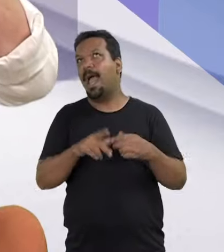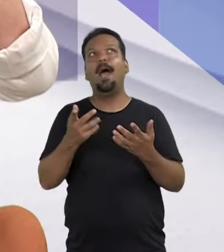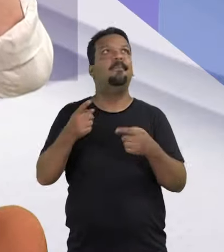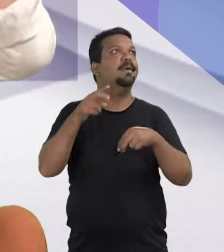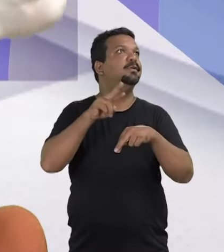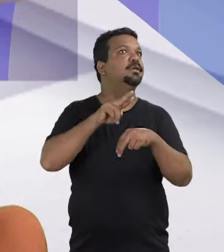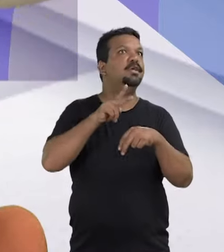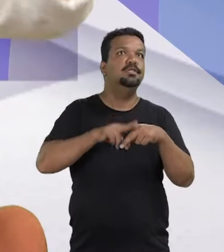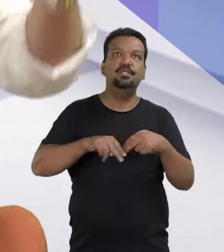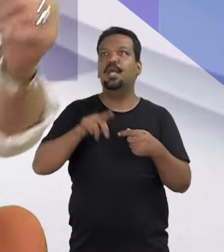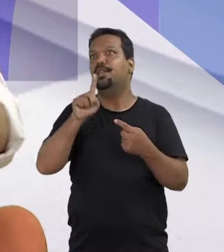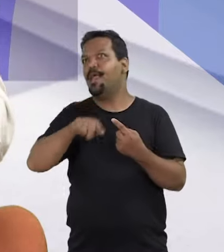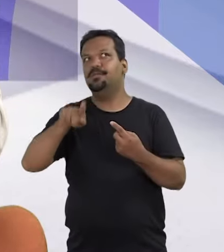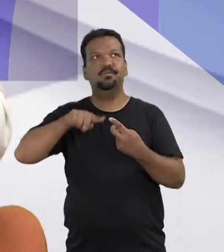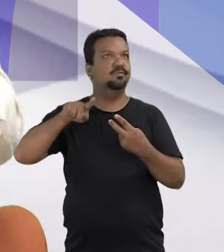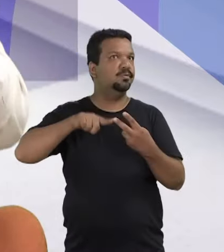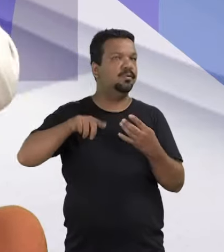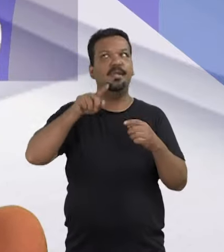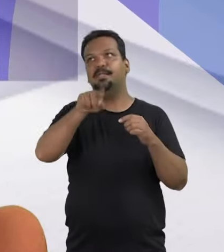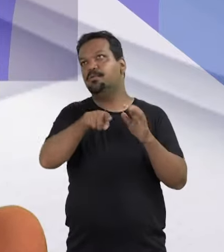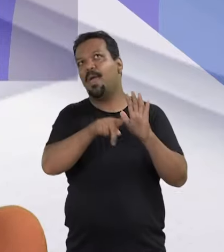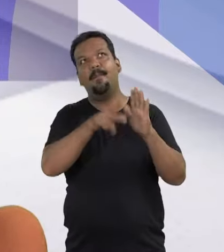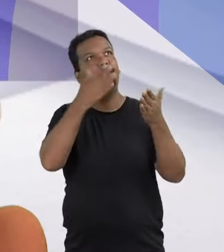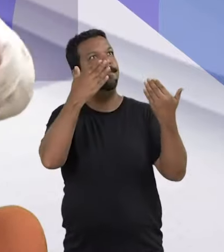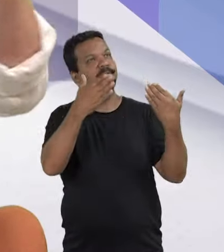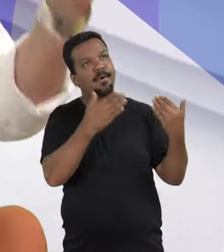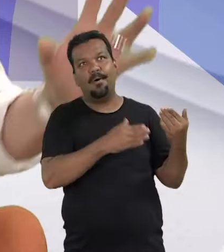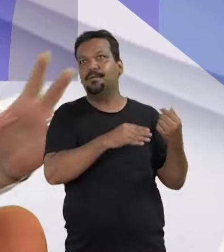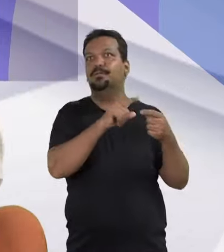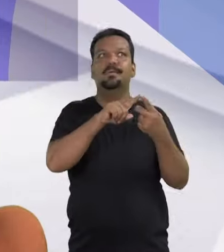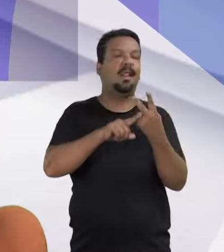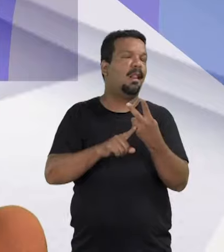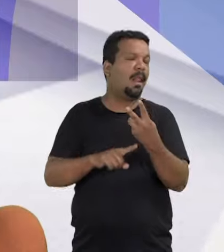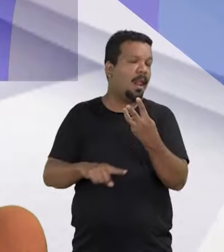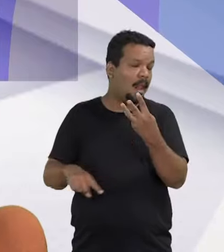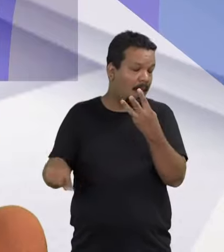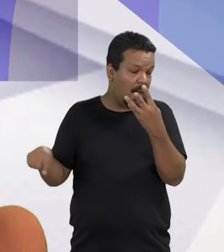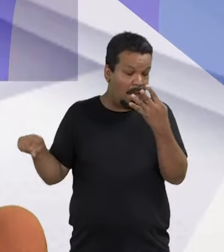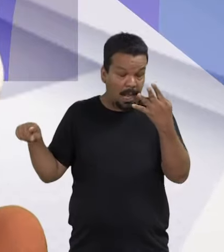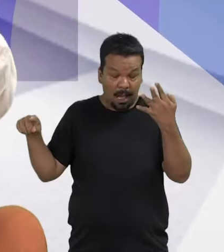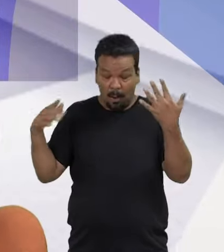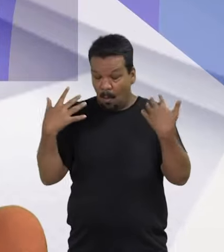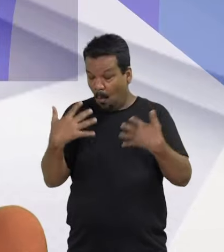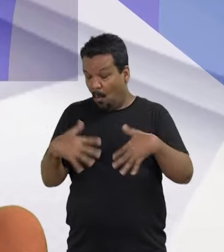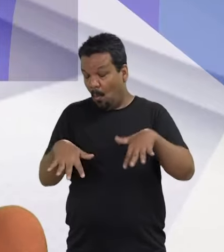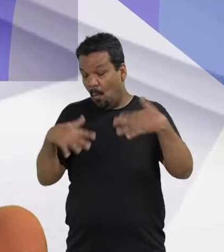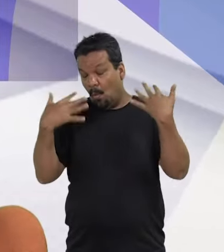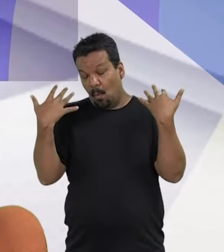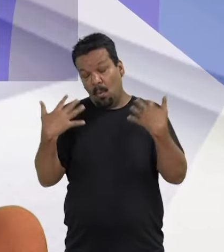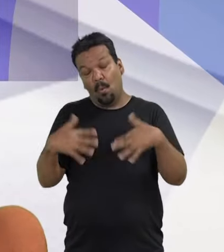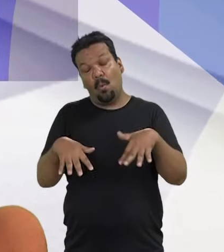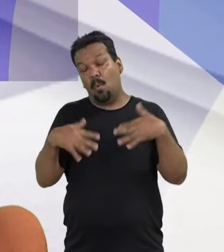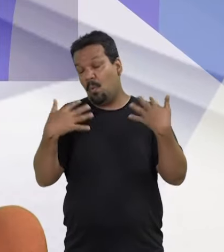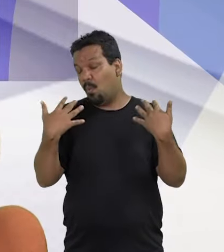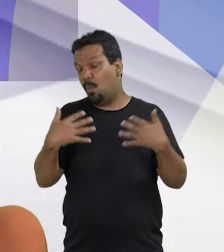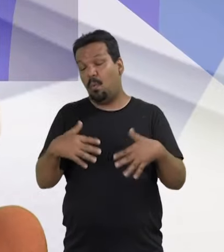que gênero é isso, que é ideológico, que é não sei o é psicológico, é psicodélico, tudo que você queira.